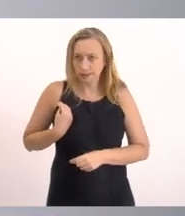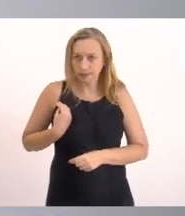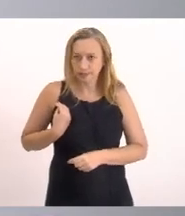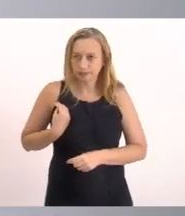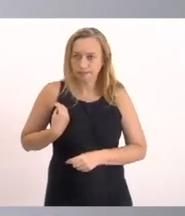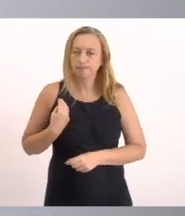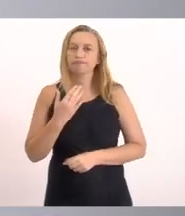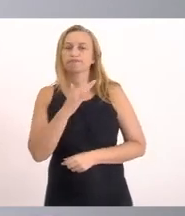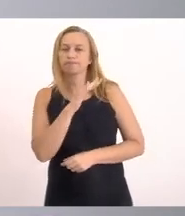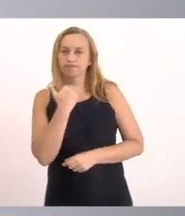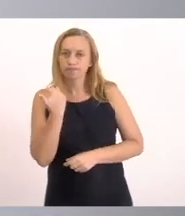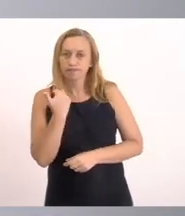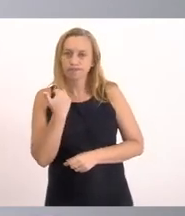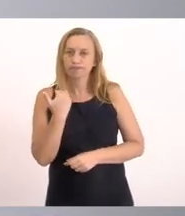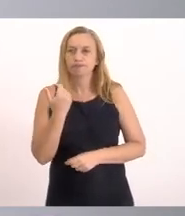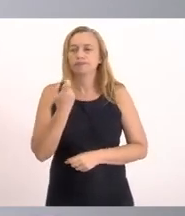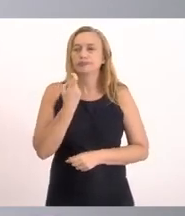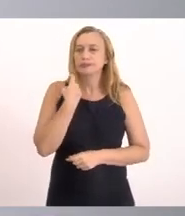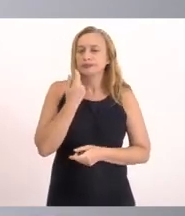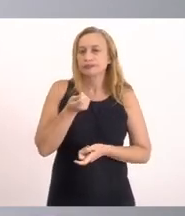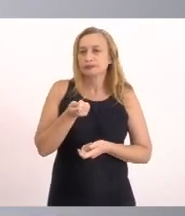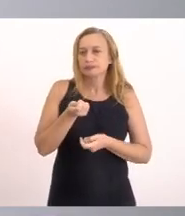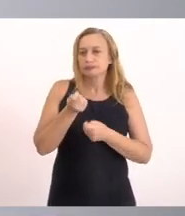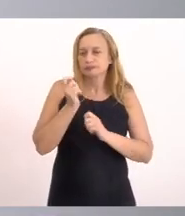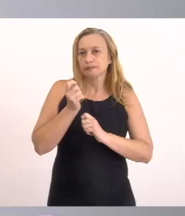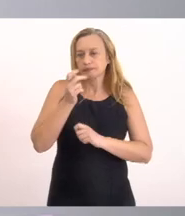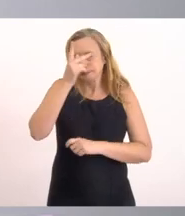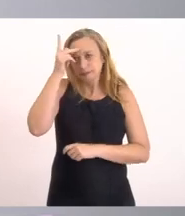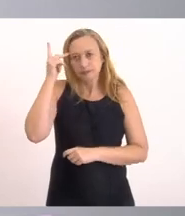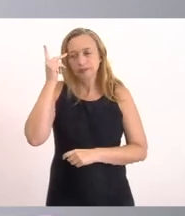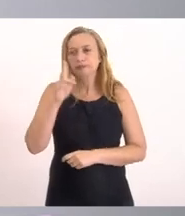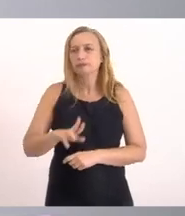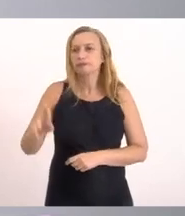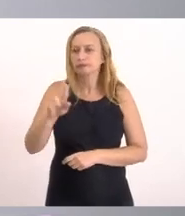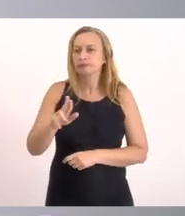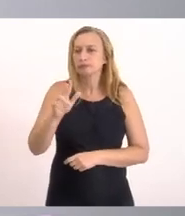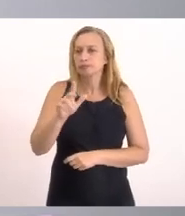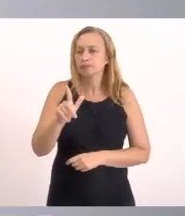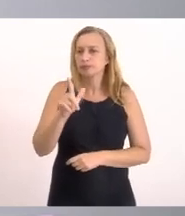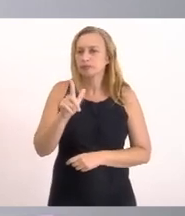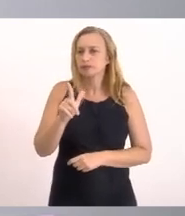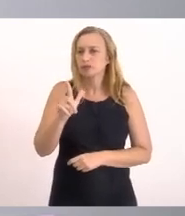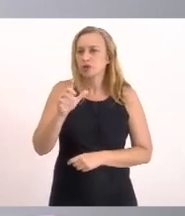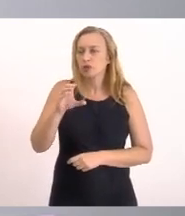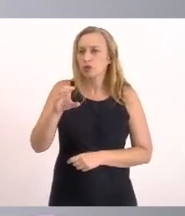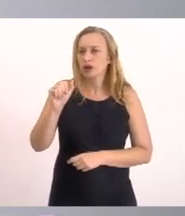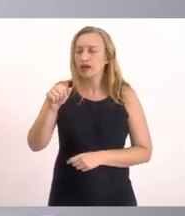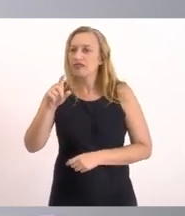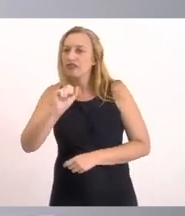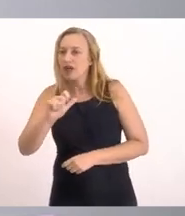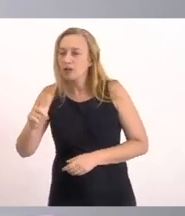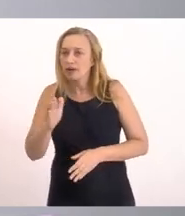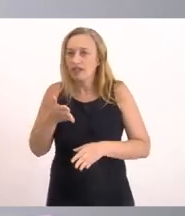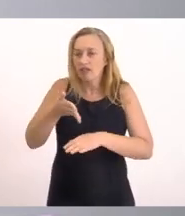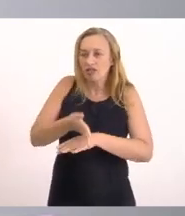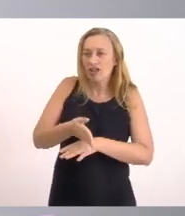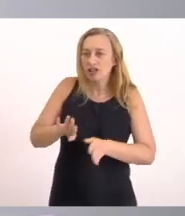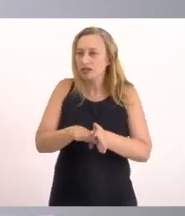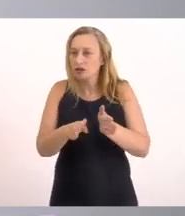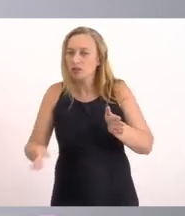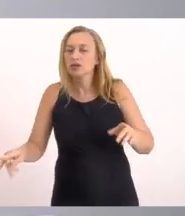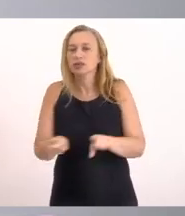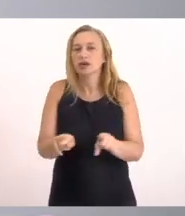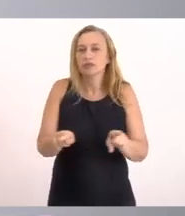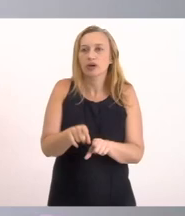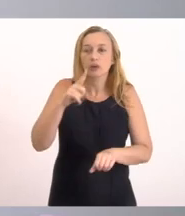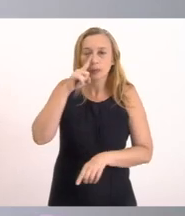Risco de morte Dos pescadores Que utilizam O canal Para entrar ao mar A gente também tem O risco de